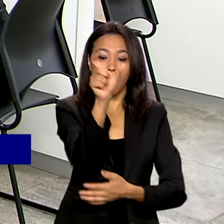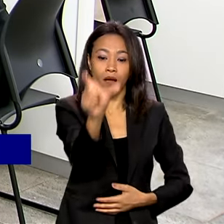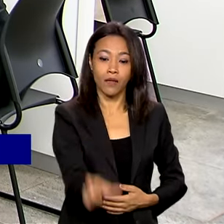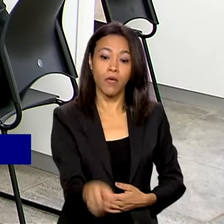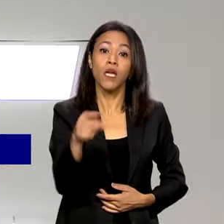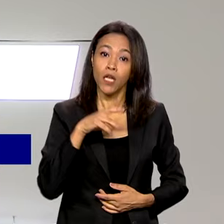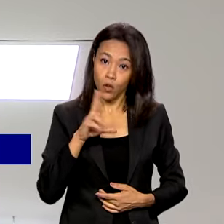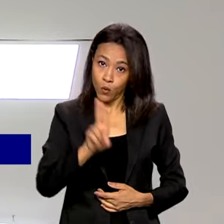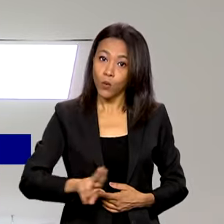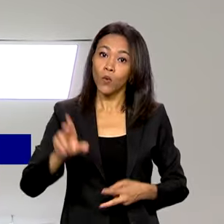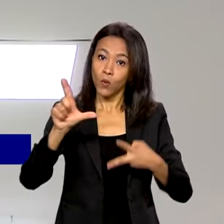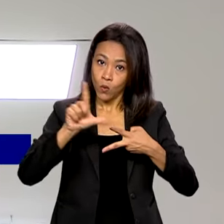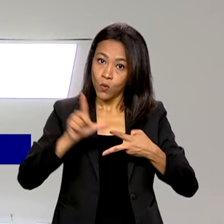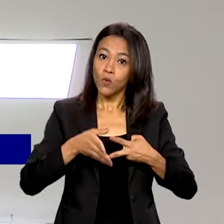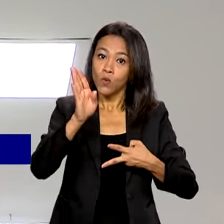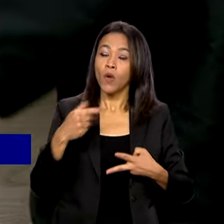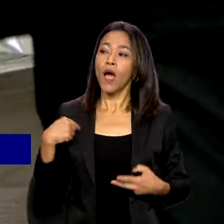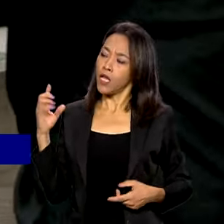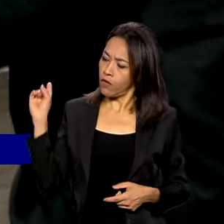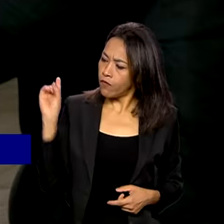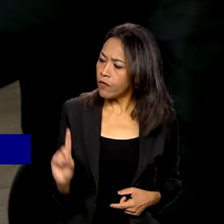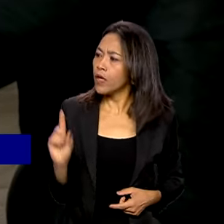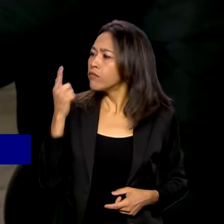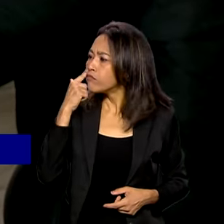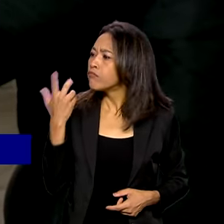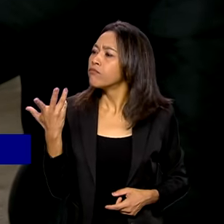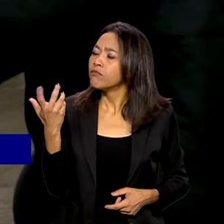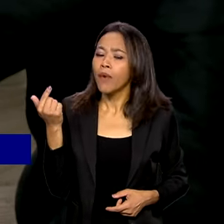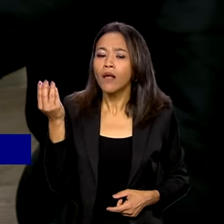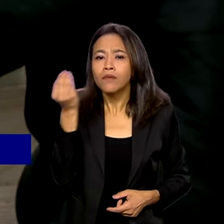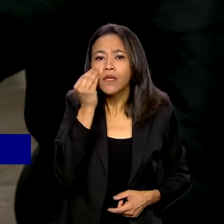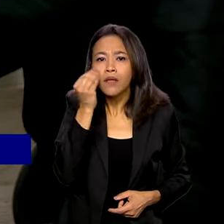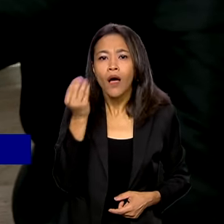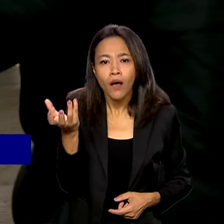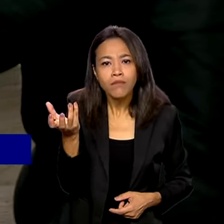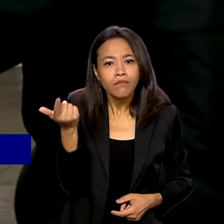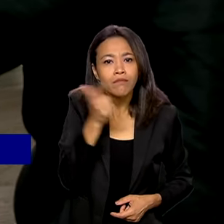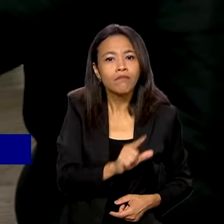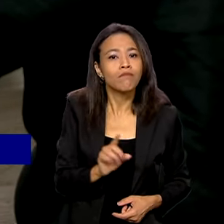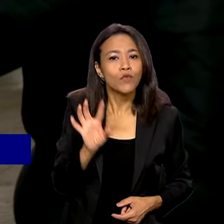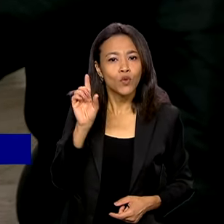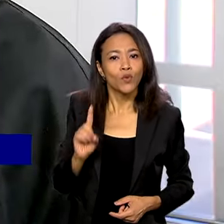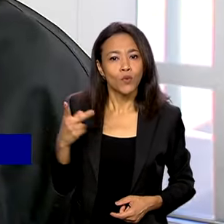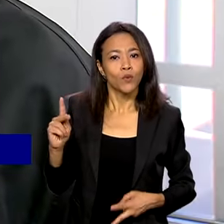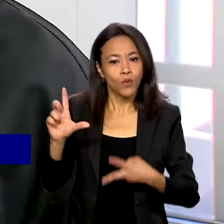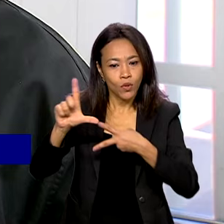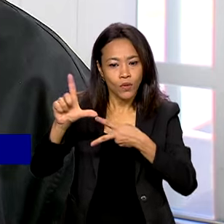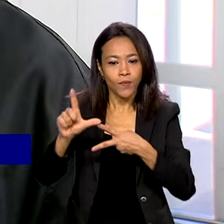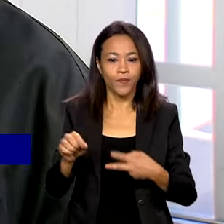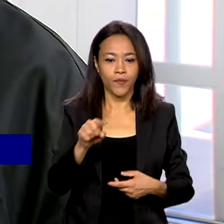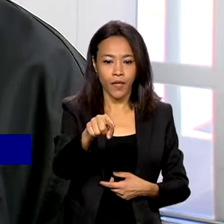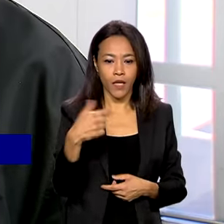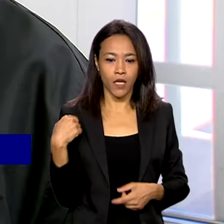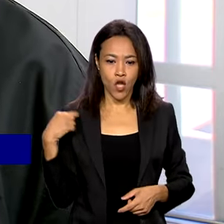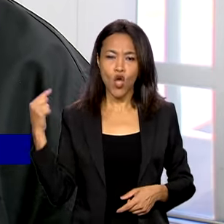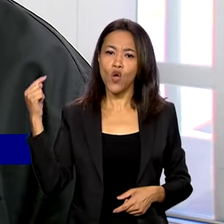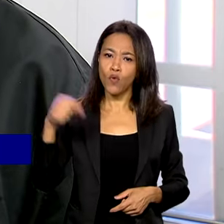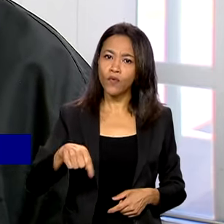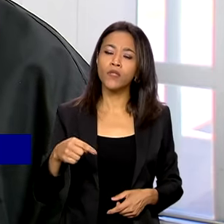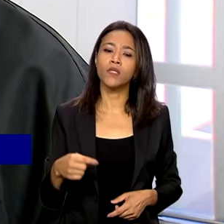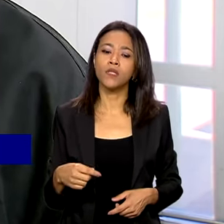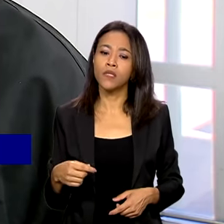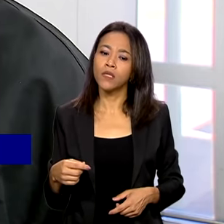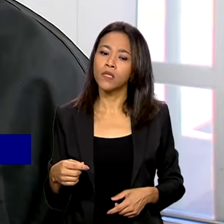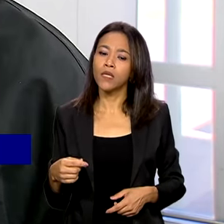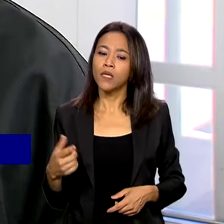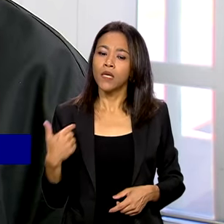e veio até o posto da ANTT para tentar o benefício interestadual. Eu vim atrás do outro,